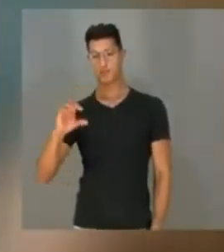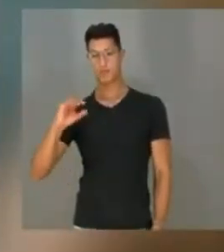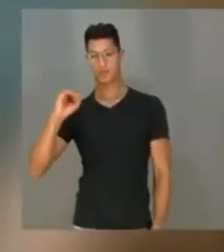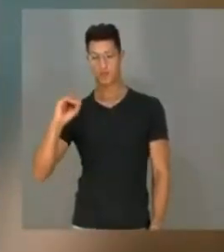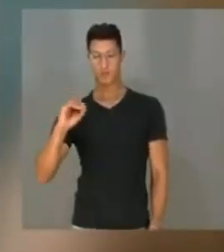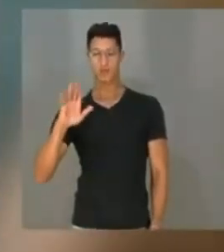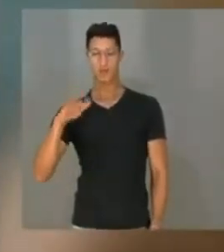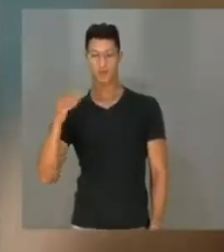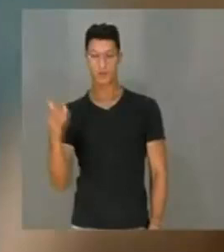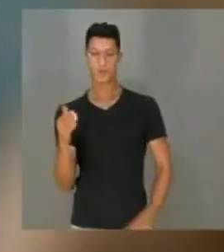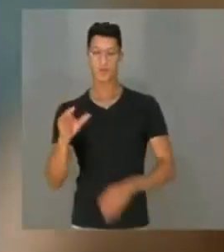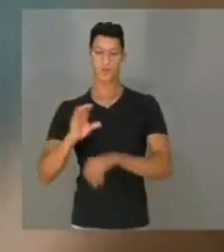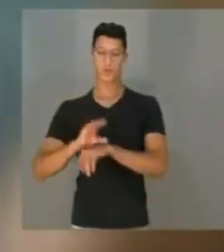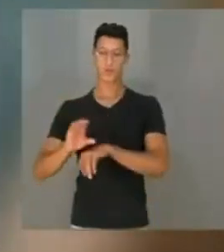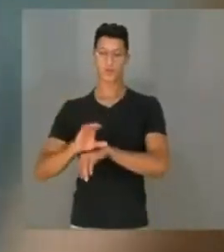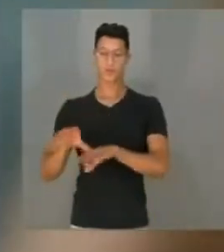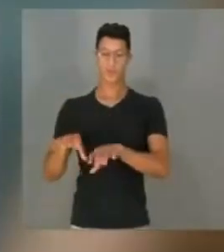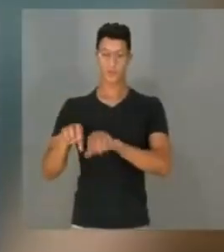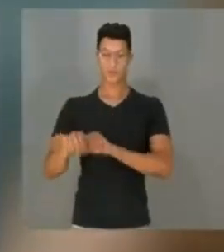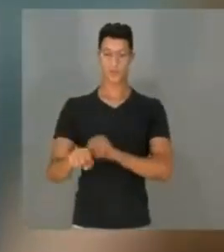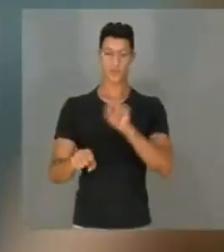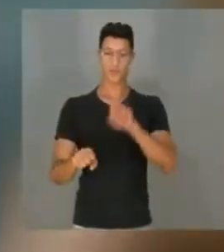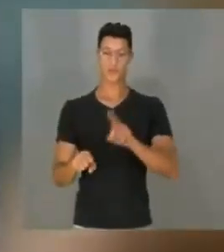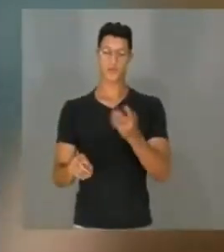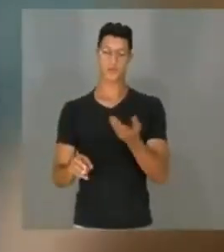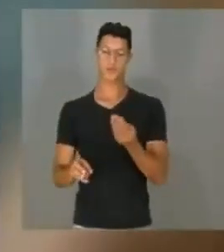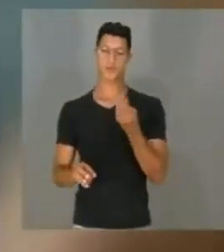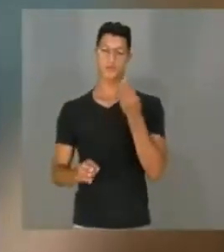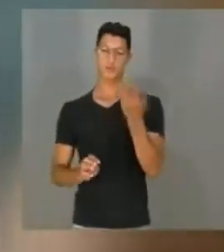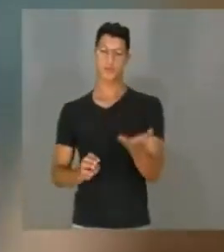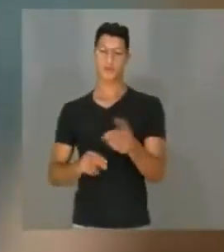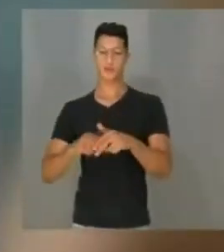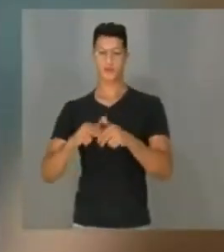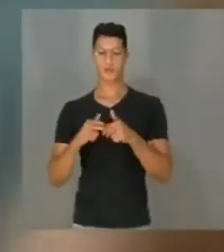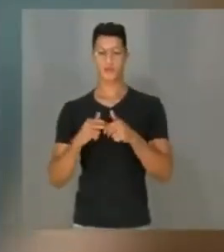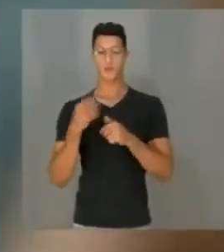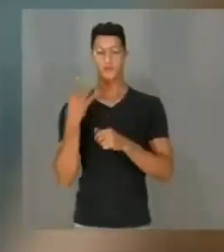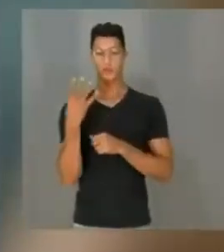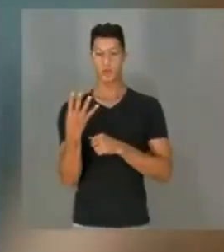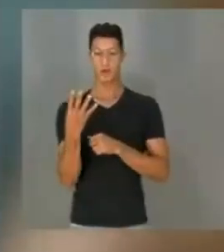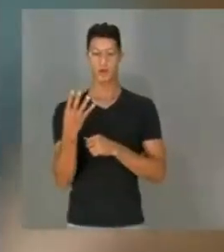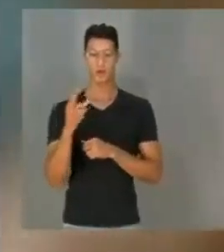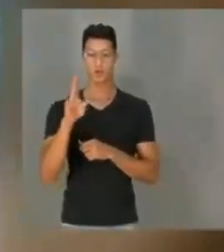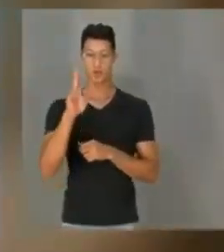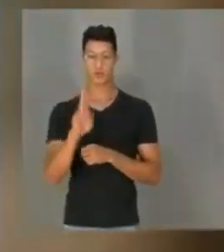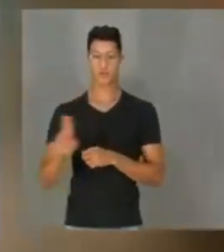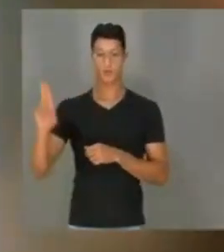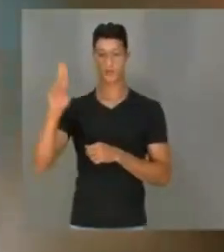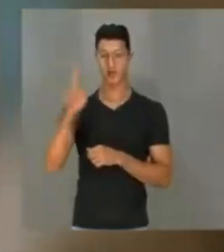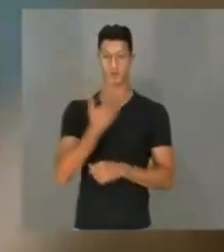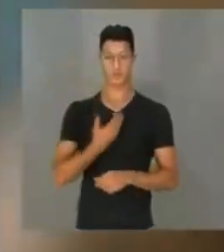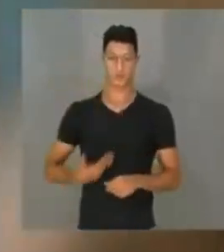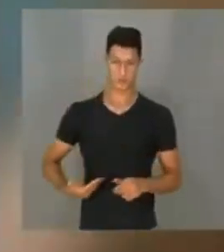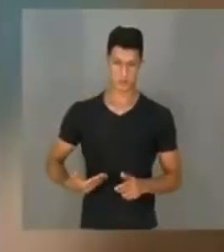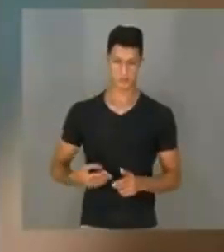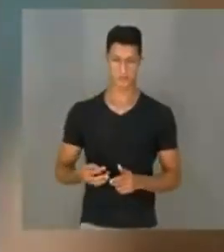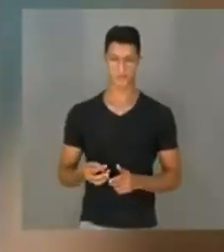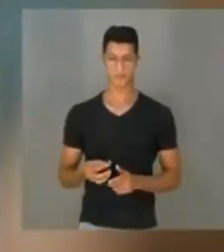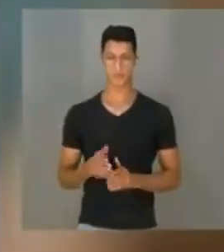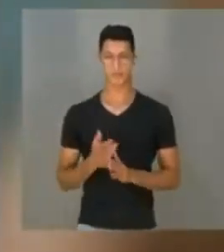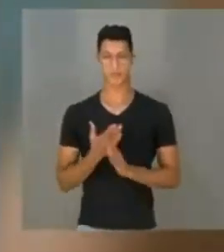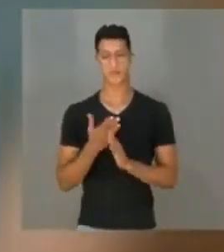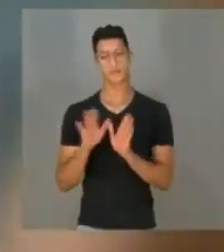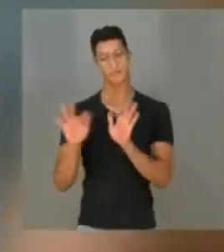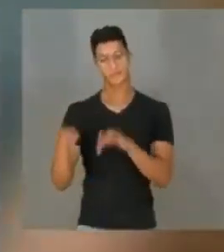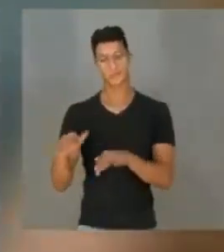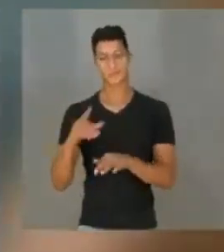quando os cursos de graduação eram oferecidos por quatro universidades públicas. E,